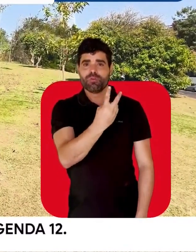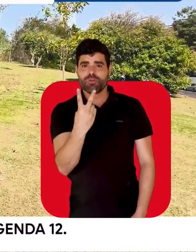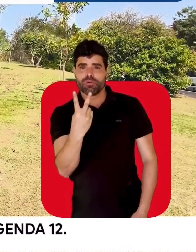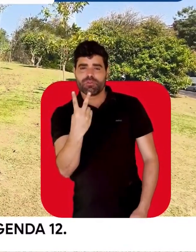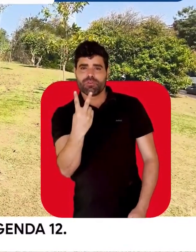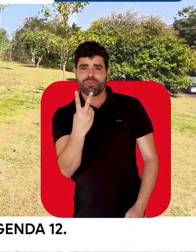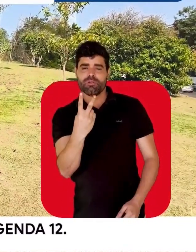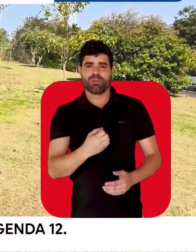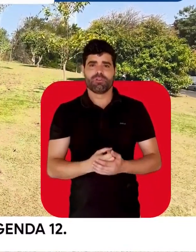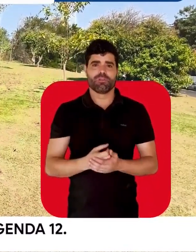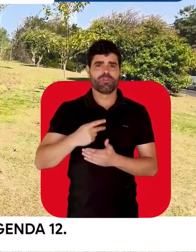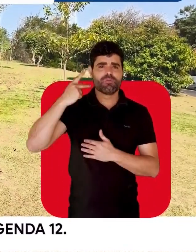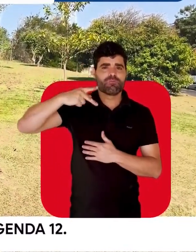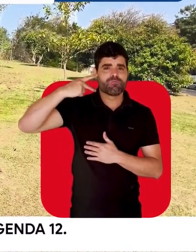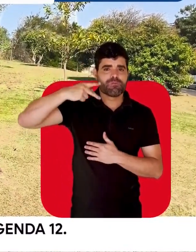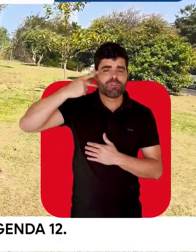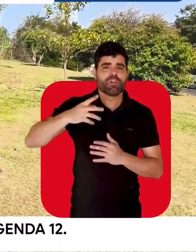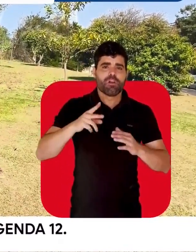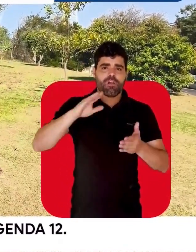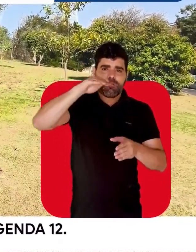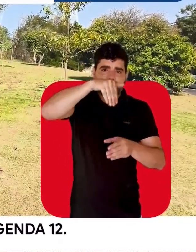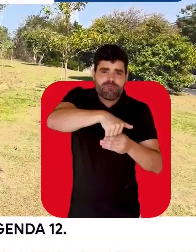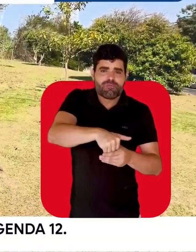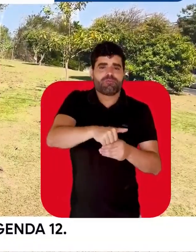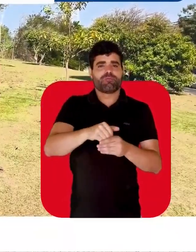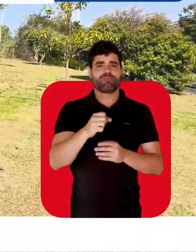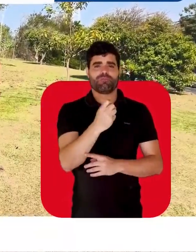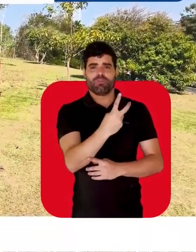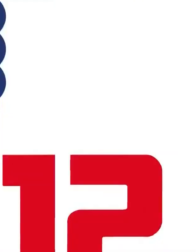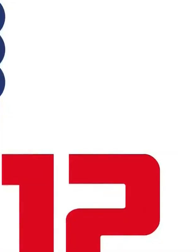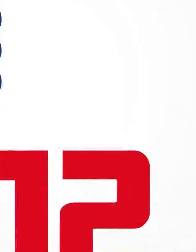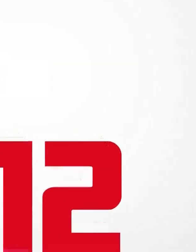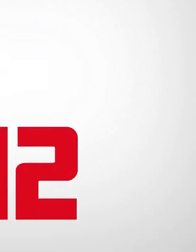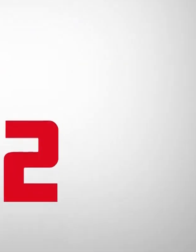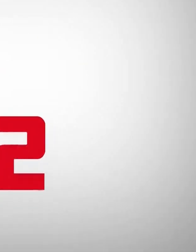E para vereador, vota na legenda 12.